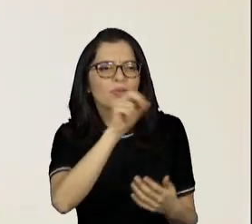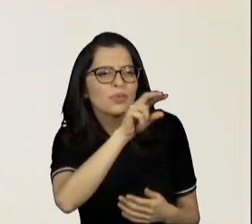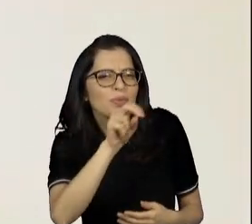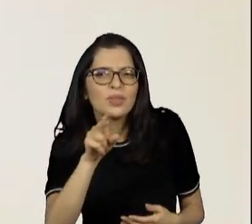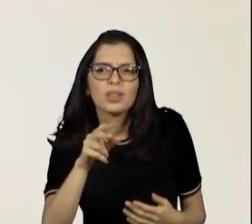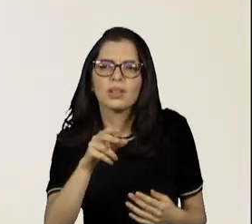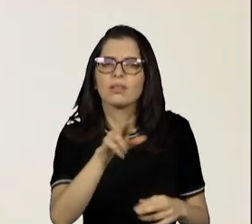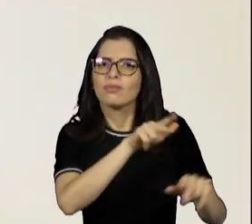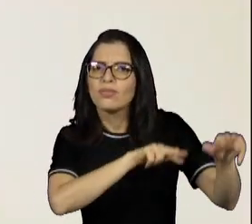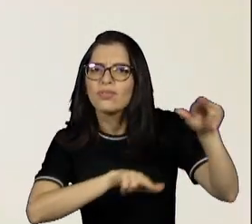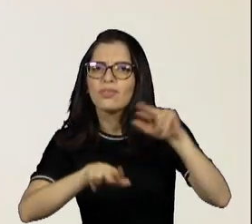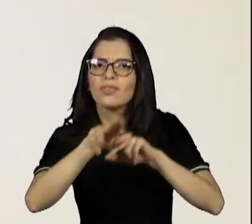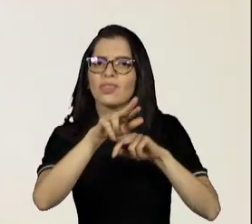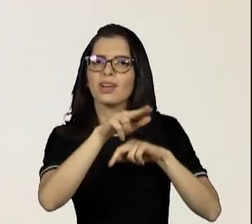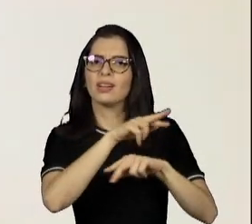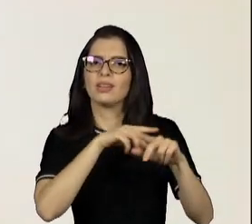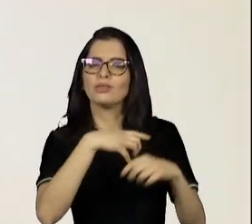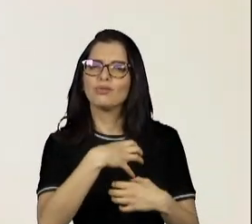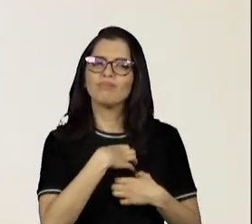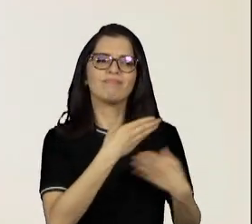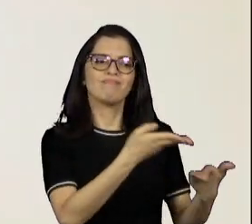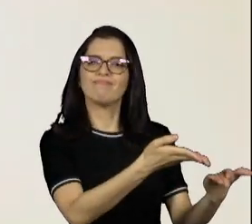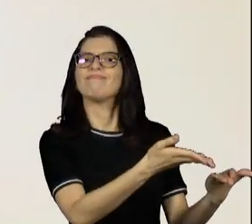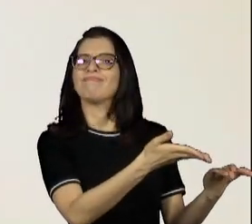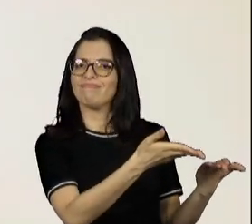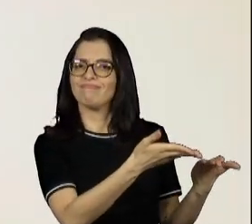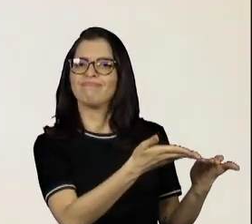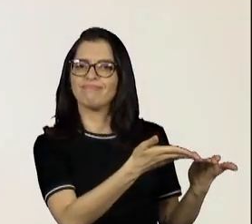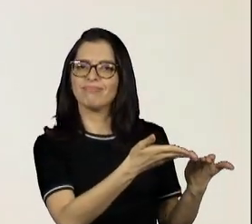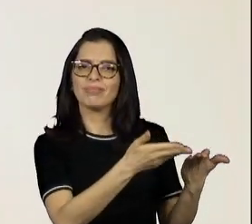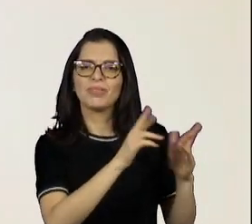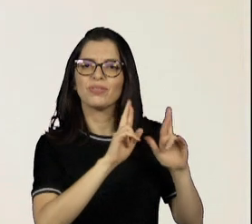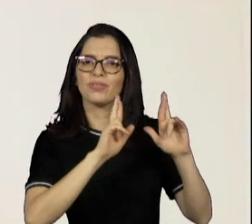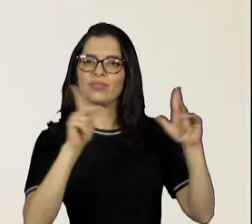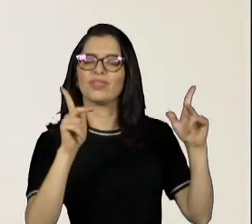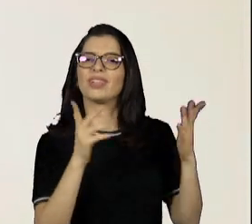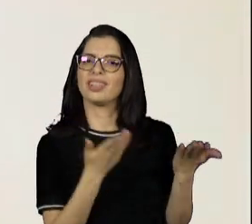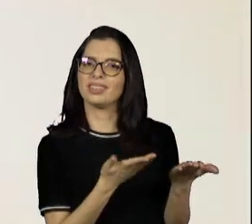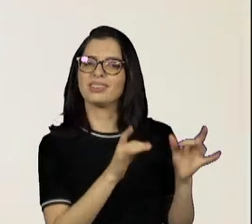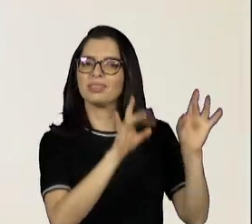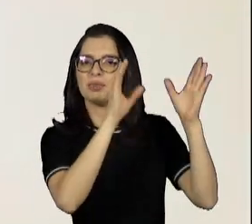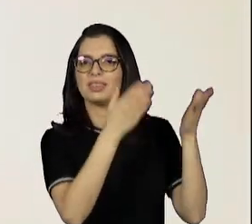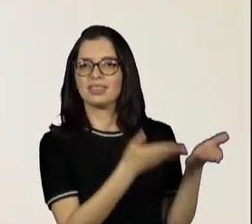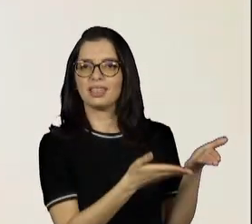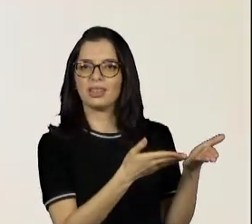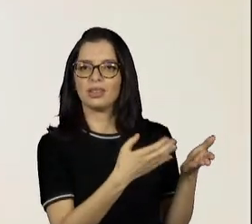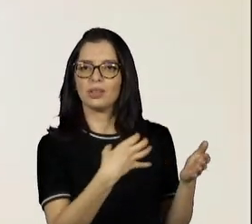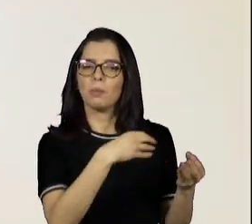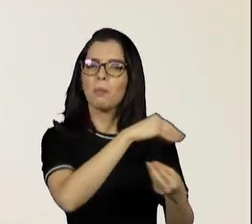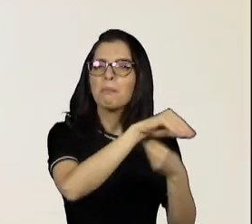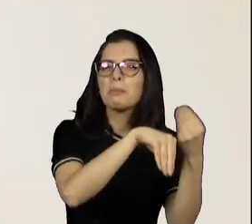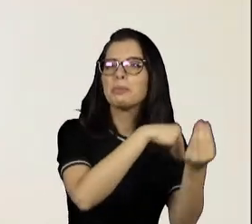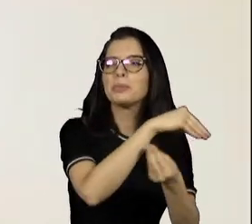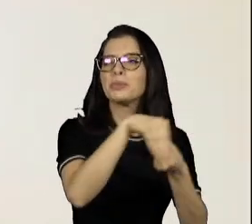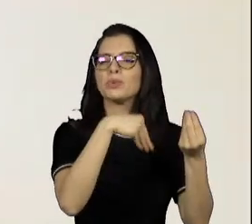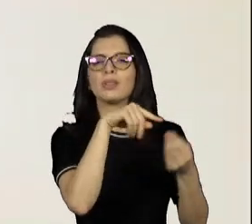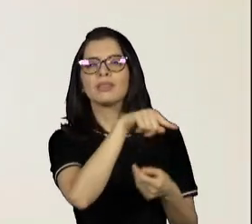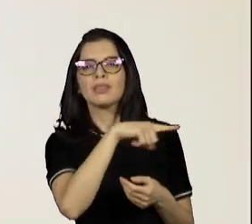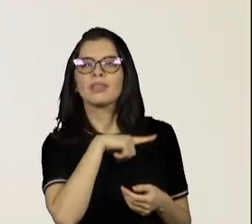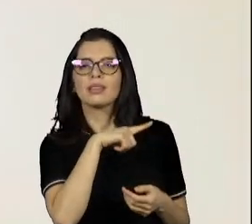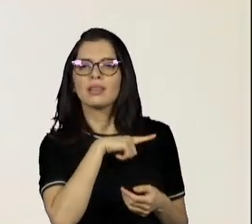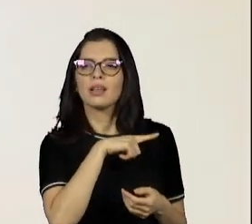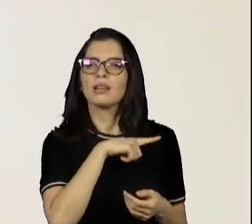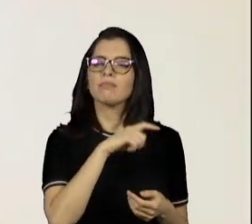as pessoas, às vezes, fazendo coisas trashs, e ele tinha de tudo isso, além de muita beleza, tinha coisas,